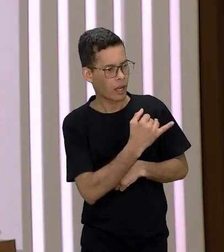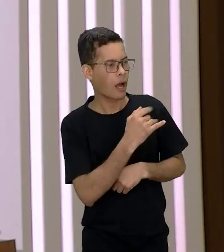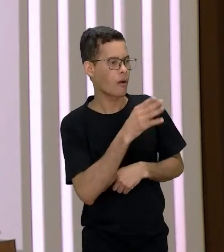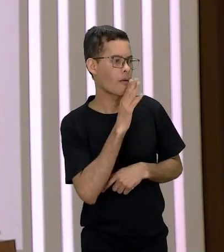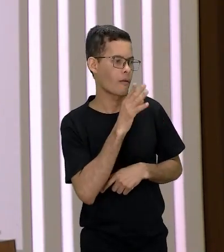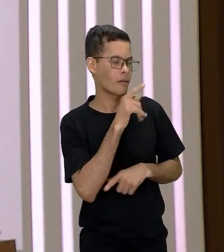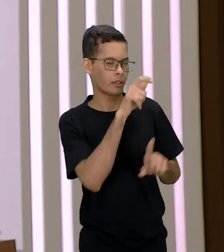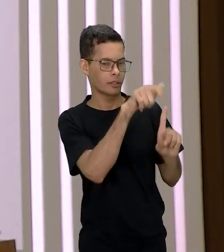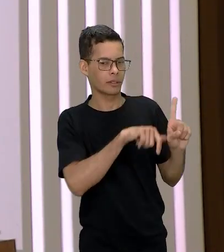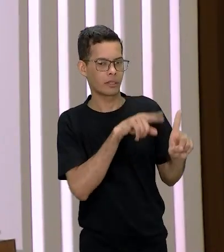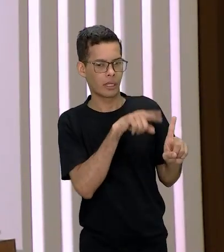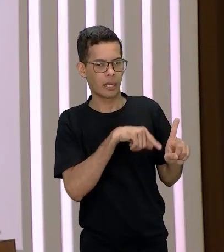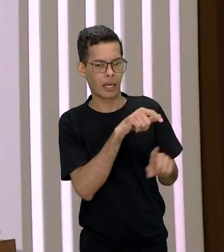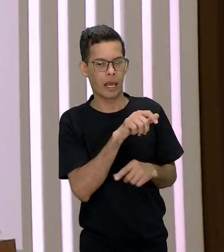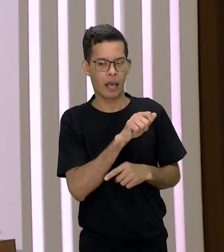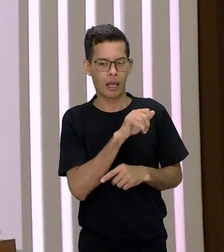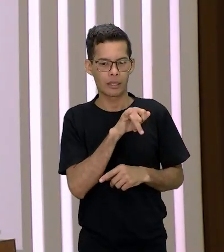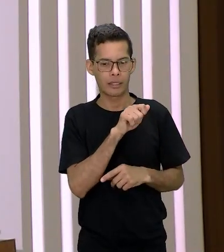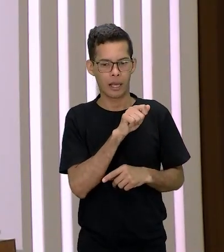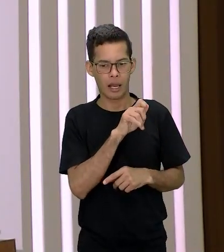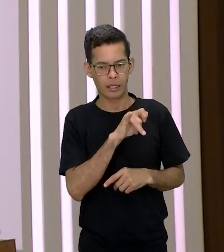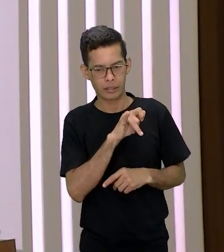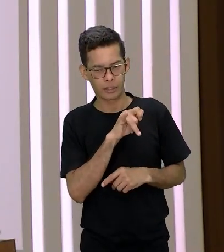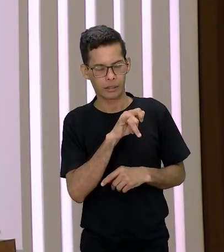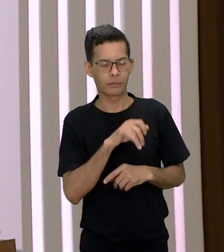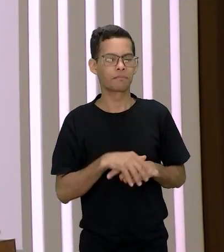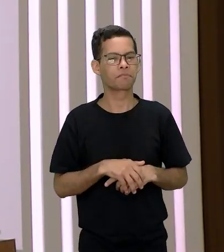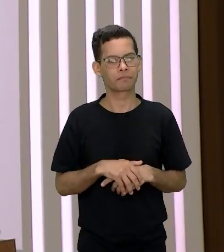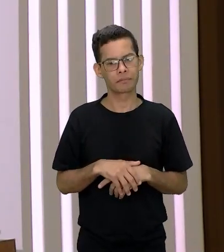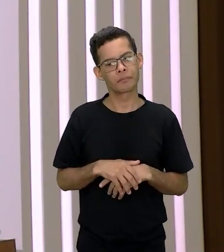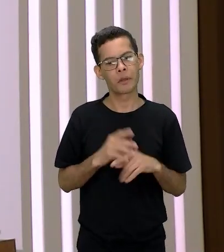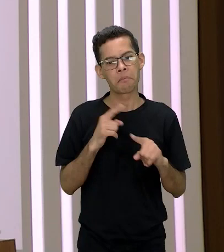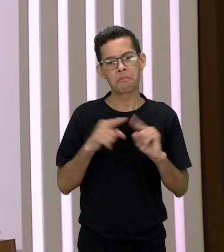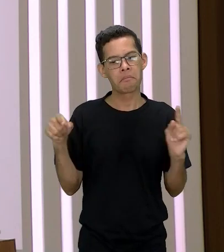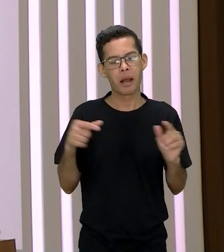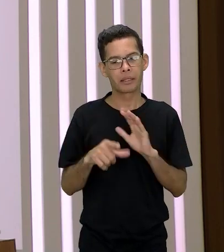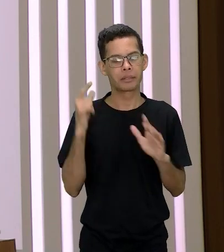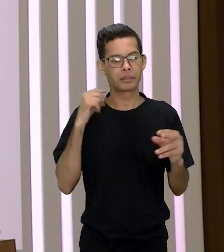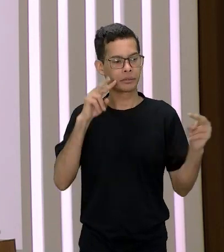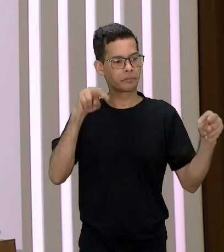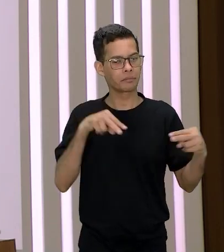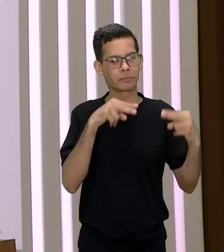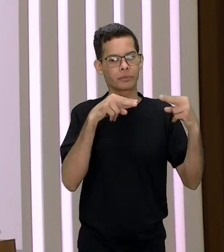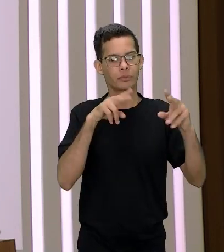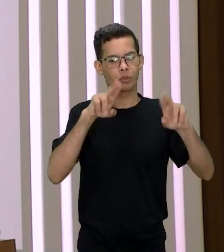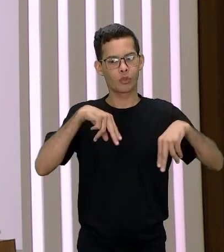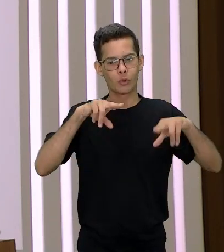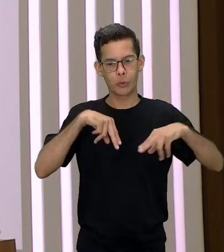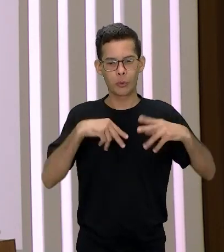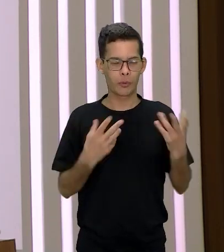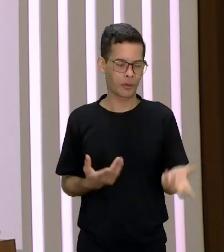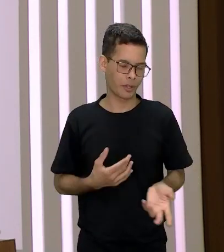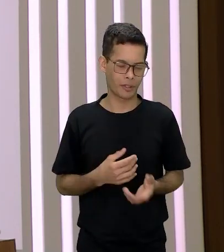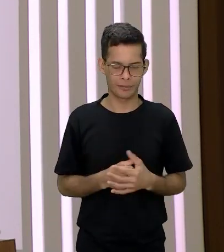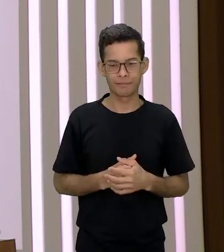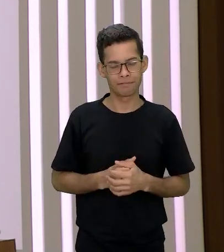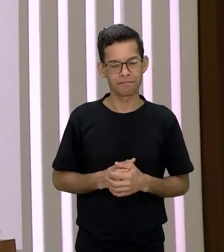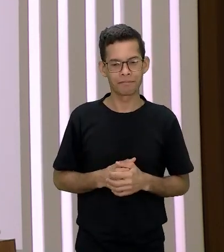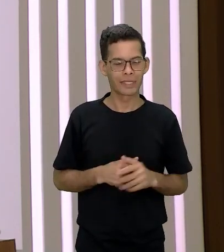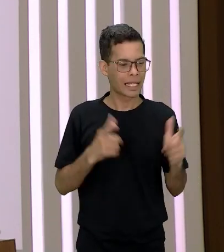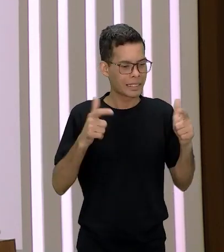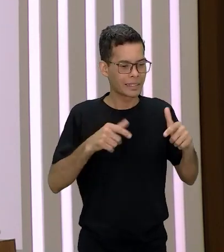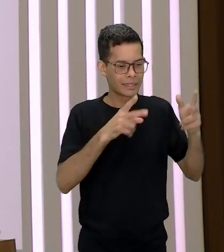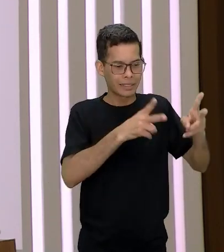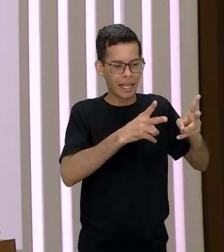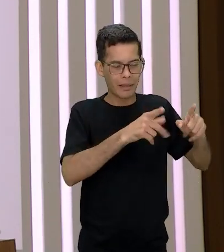a Iaia da Tituba só que elas nunca se viram porque a Iaia nunca saiu de Barbados